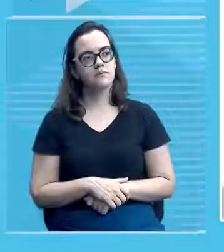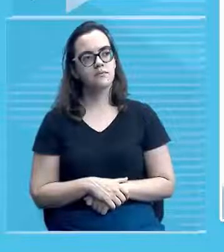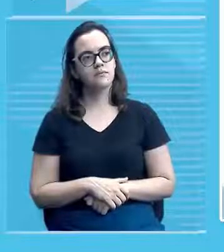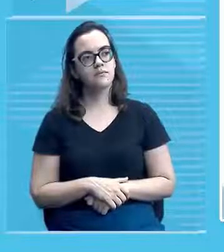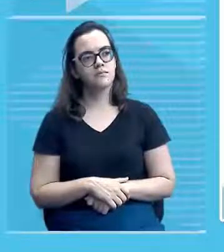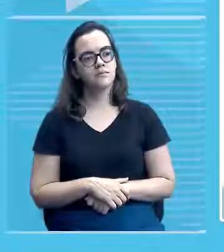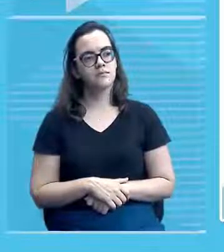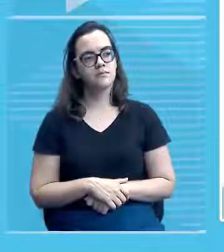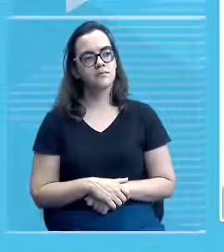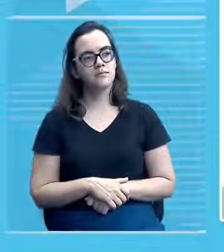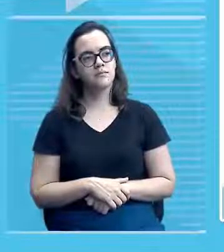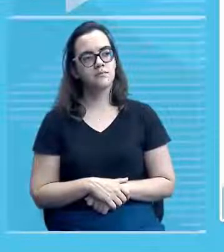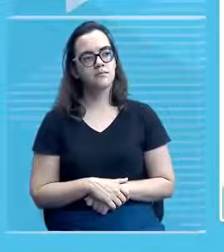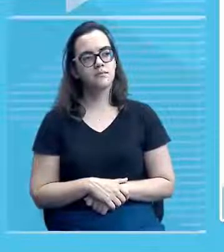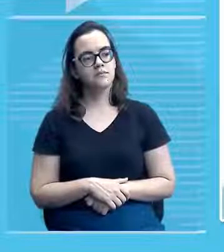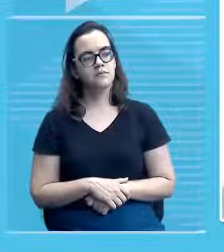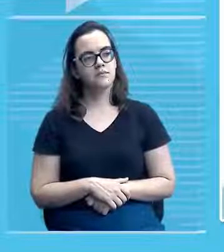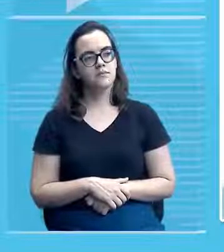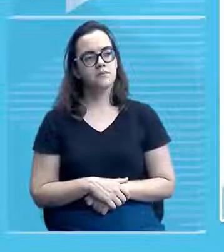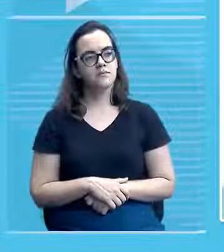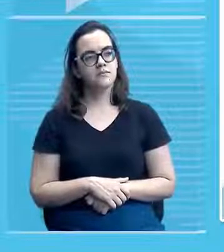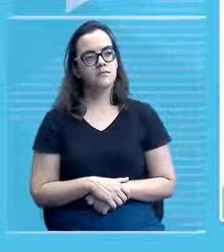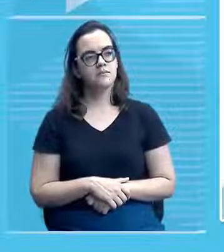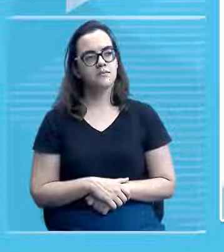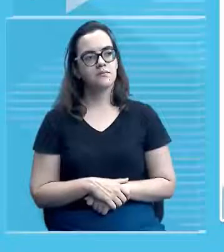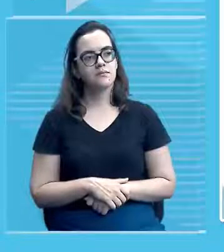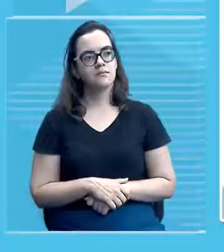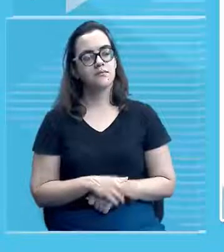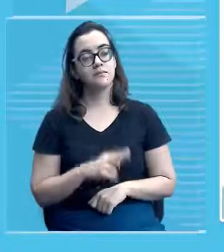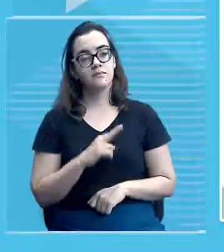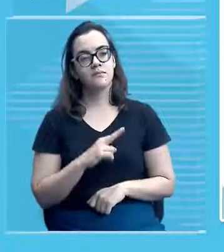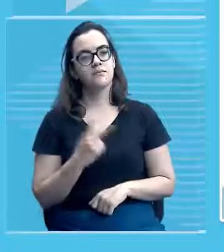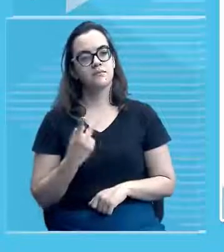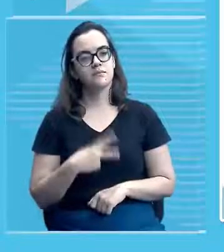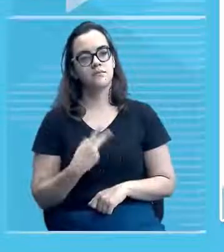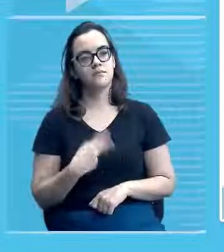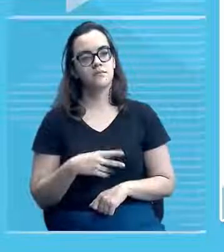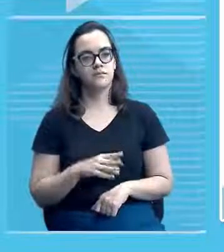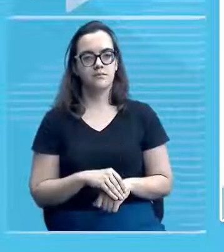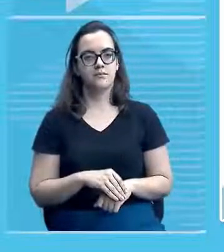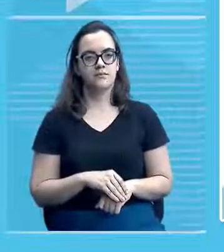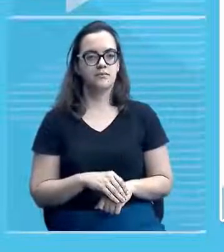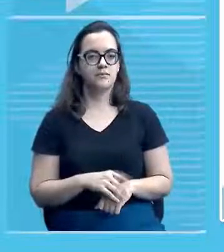superior você vê uma imagem mais atual né? essa